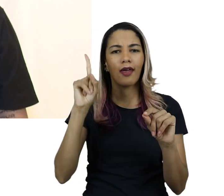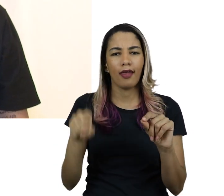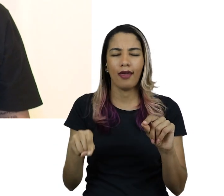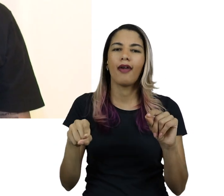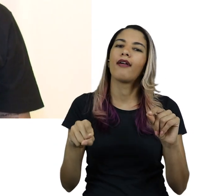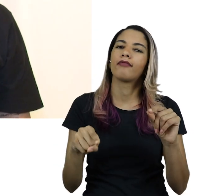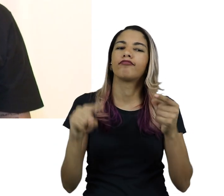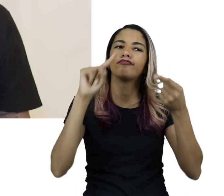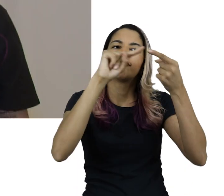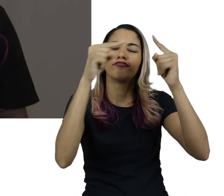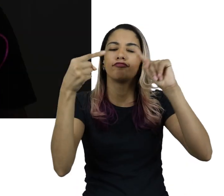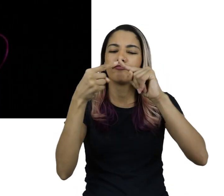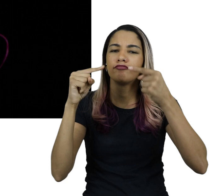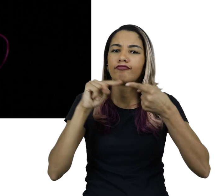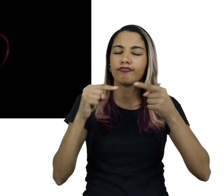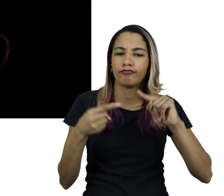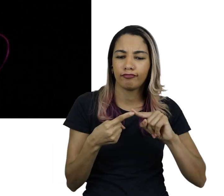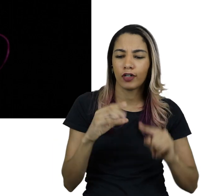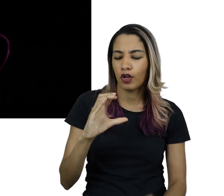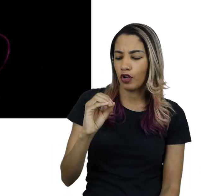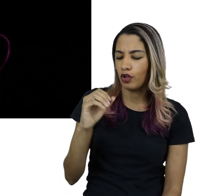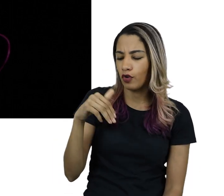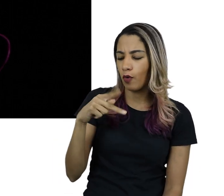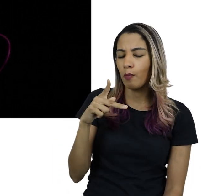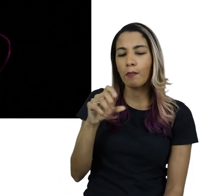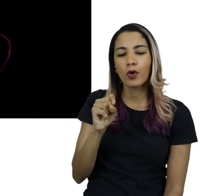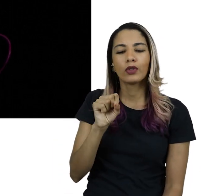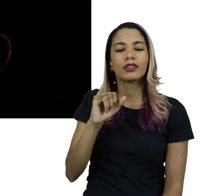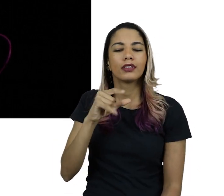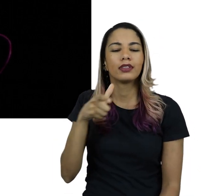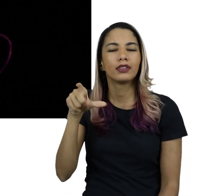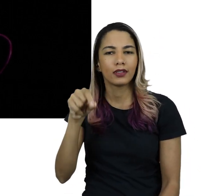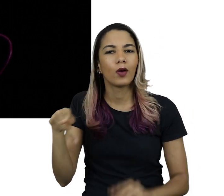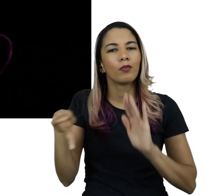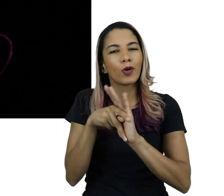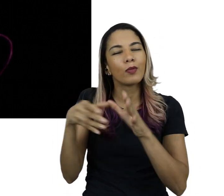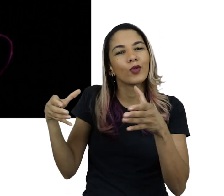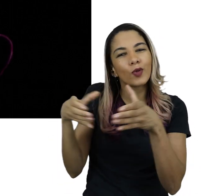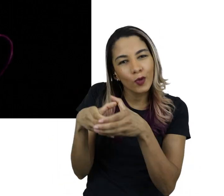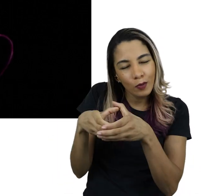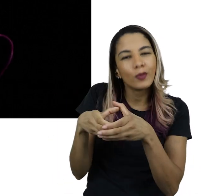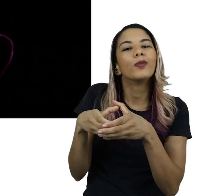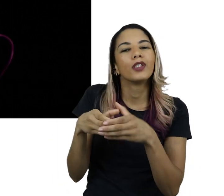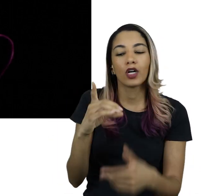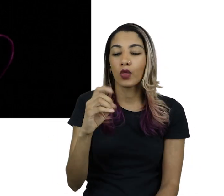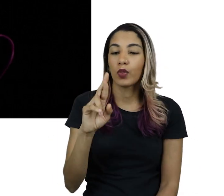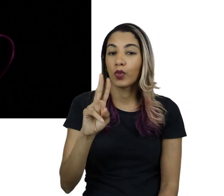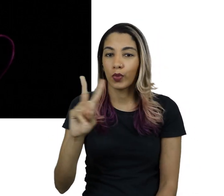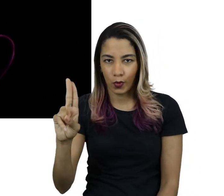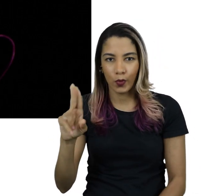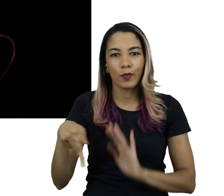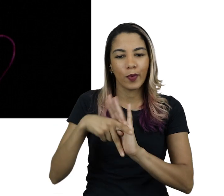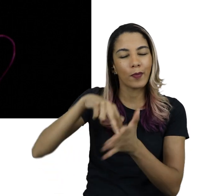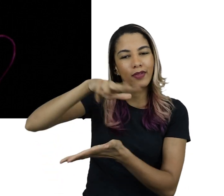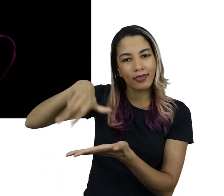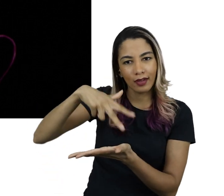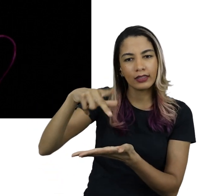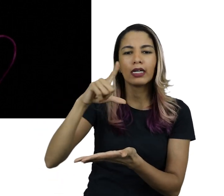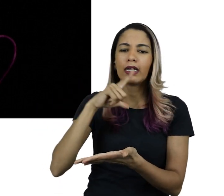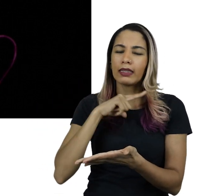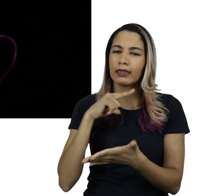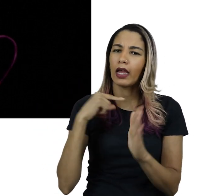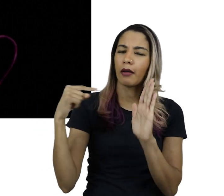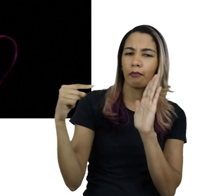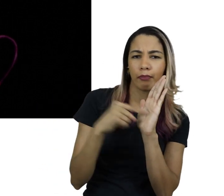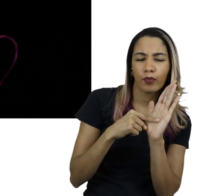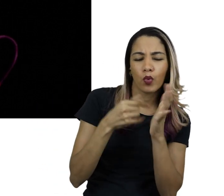Composição, criado exclusivamente para o projeto pela Companhia Dru de Dança. Nele,